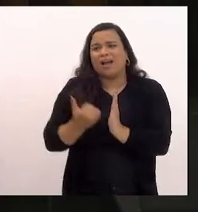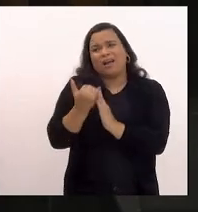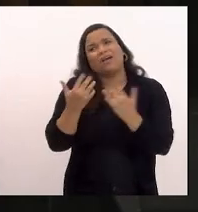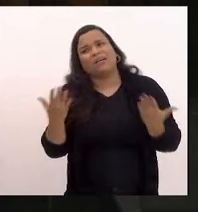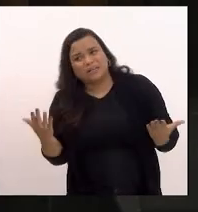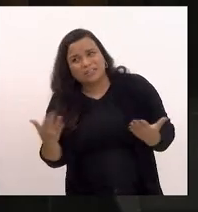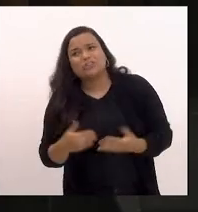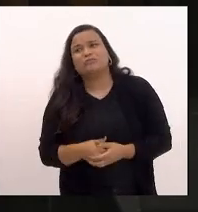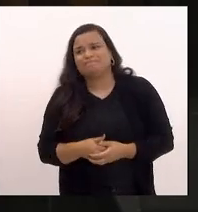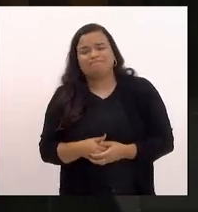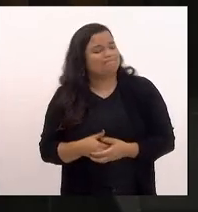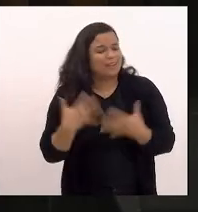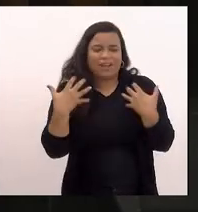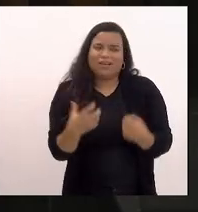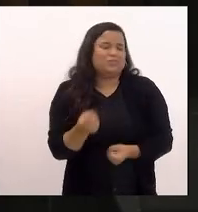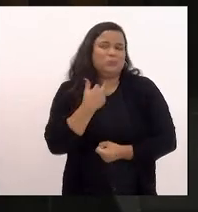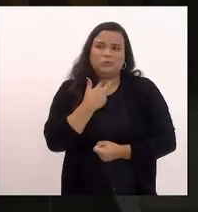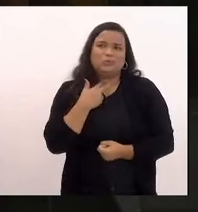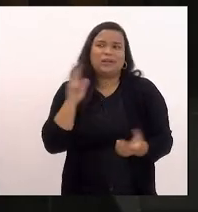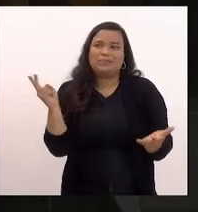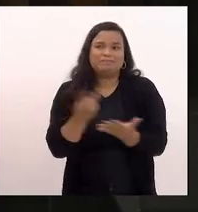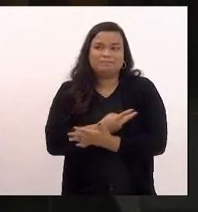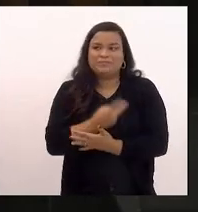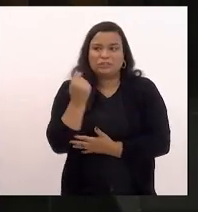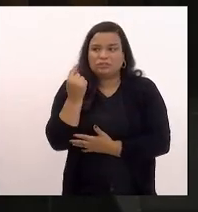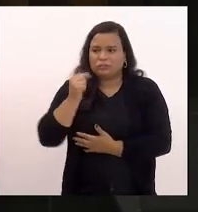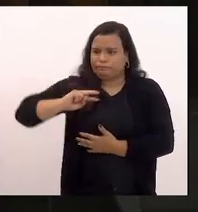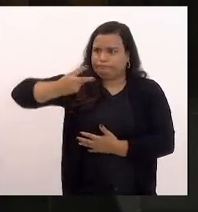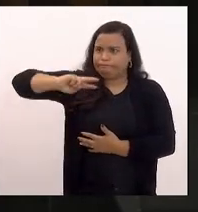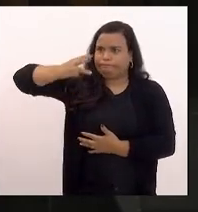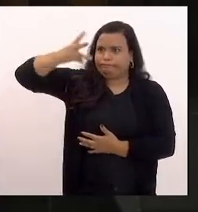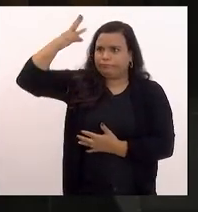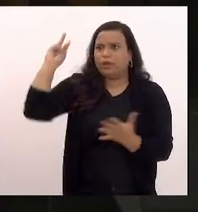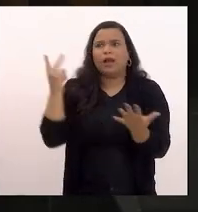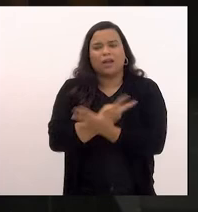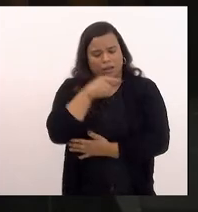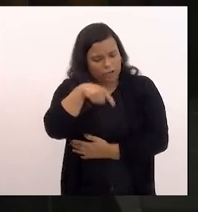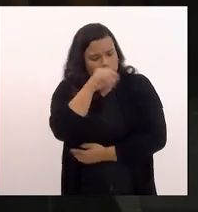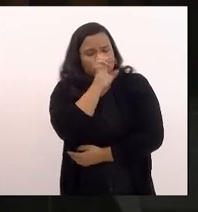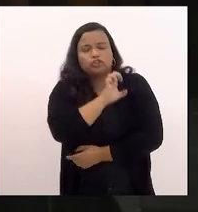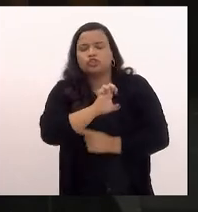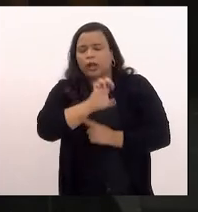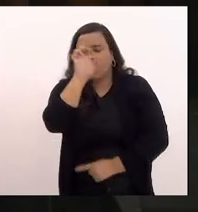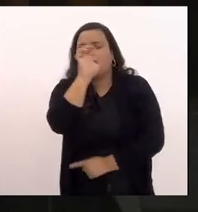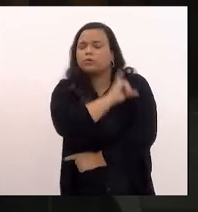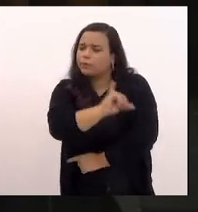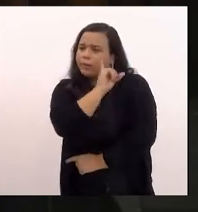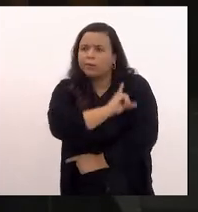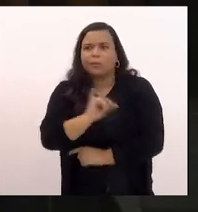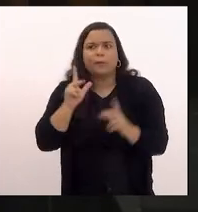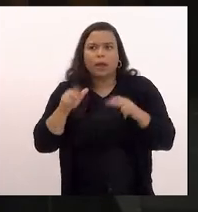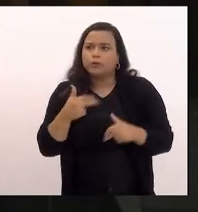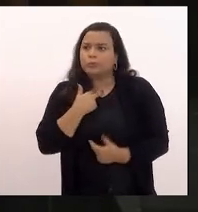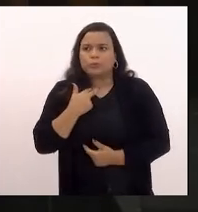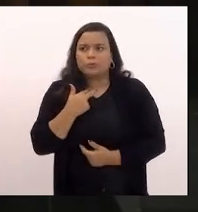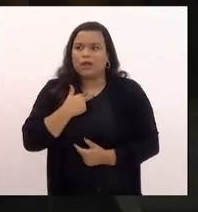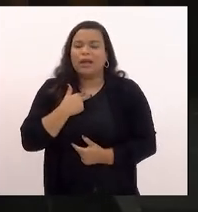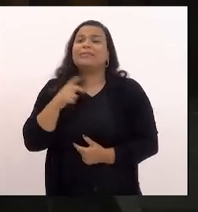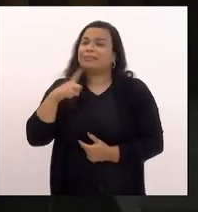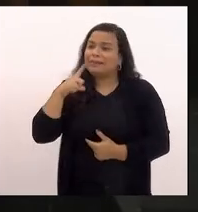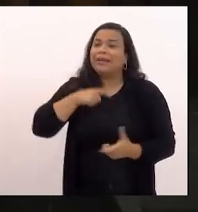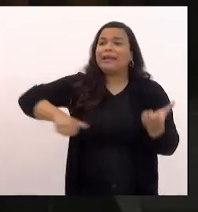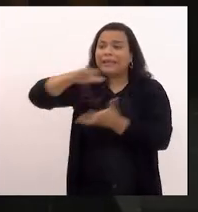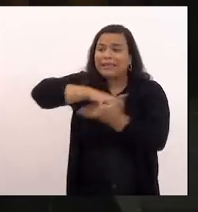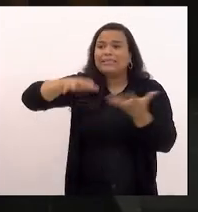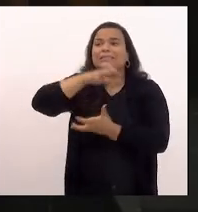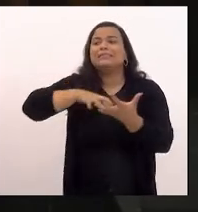não dá para aceitar que esse tipo de coisa ocorra no Estado do Rio de Janeiro um Estado que tem uma grande crise social a